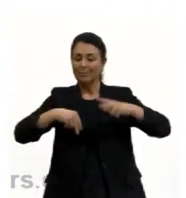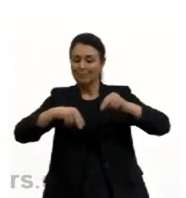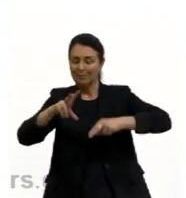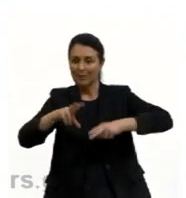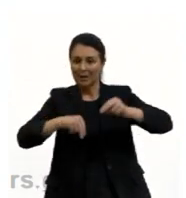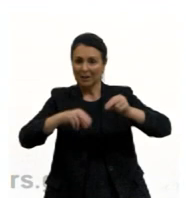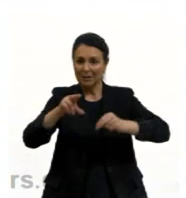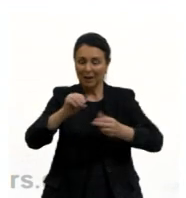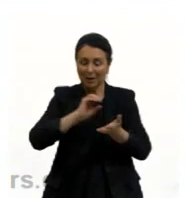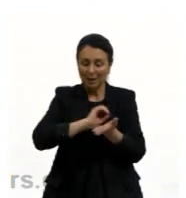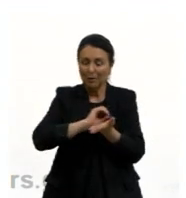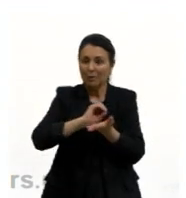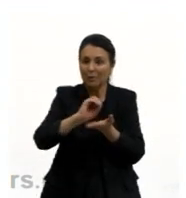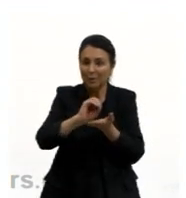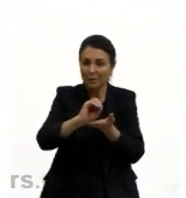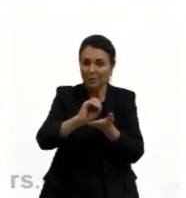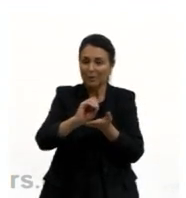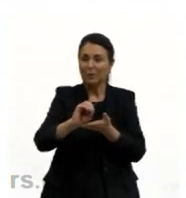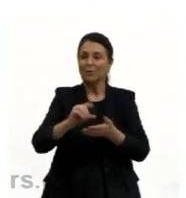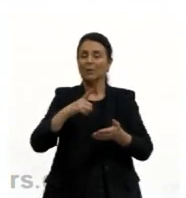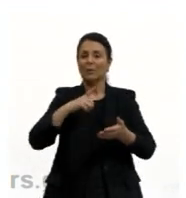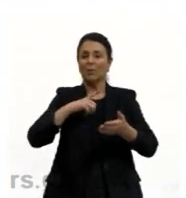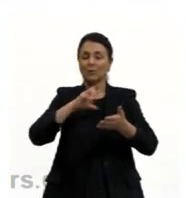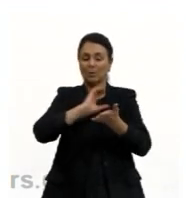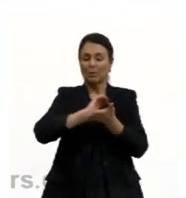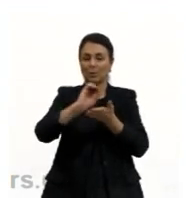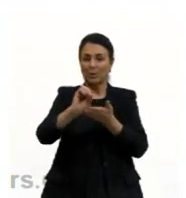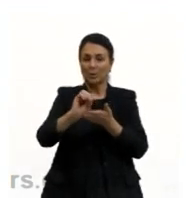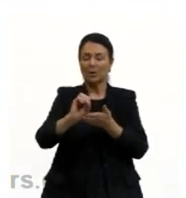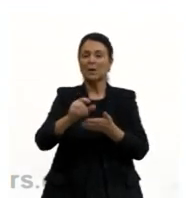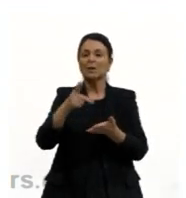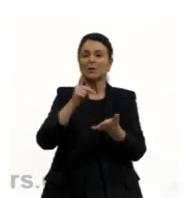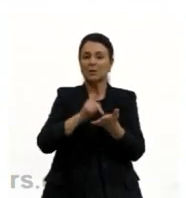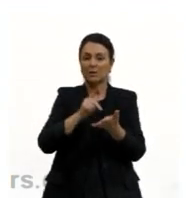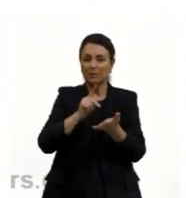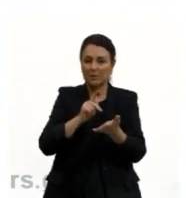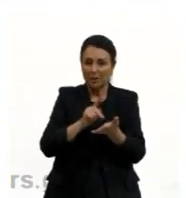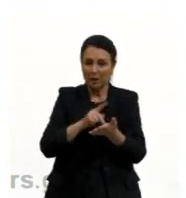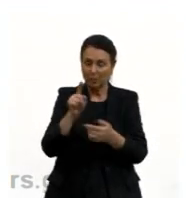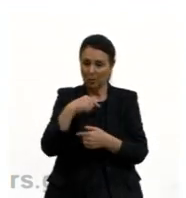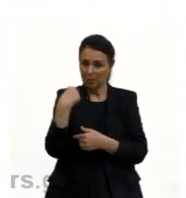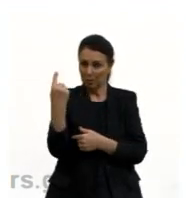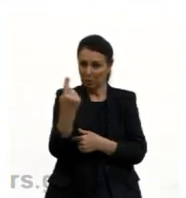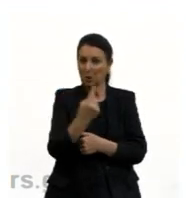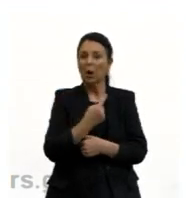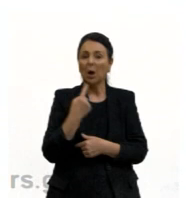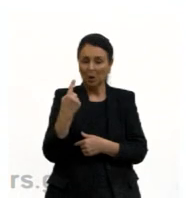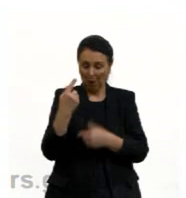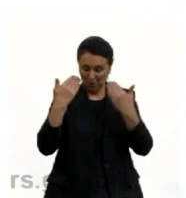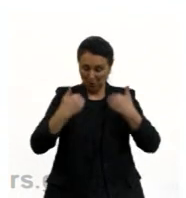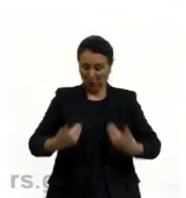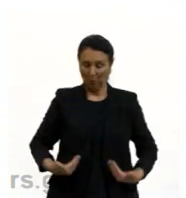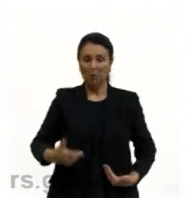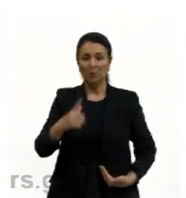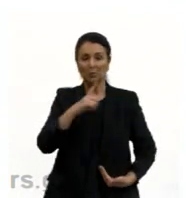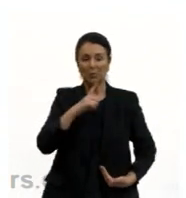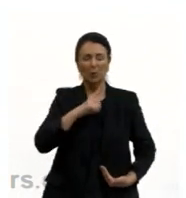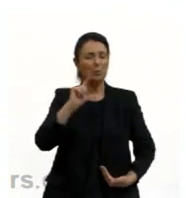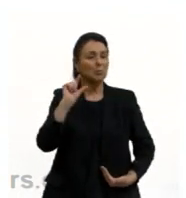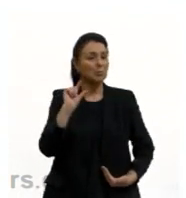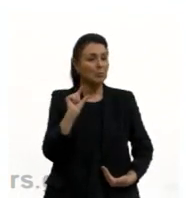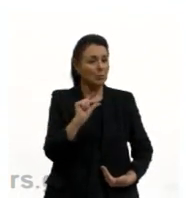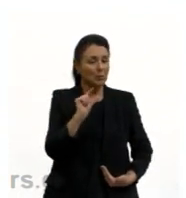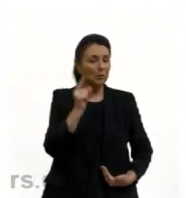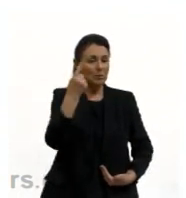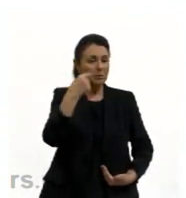substâncias orgânicas, compostos orgânicos, que de fato é o que nós somos formados, né, e uma pitadinha